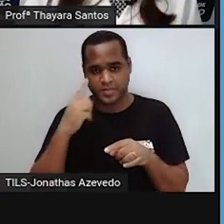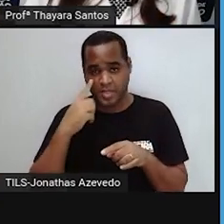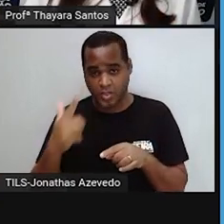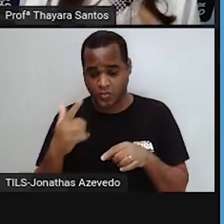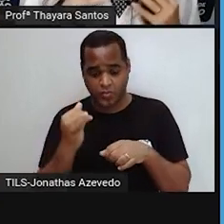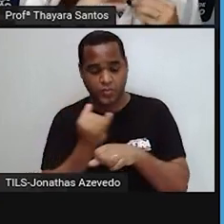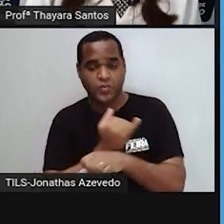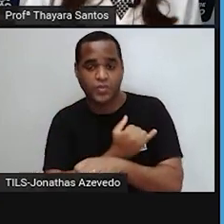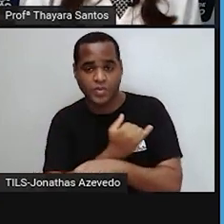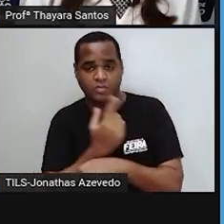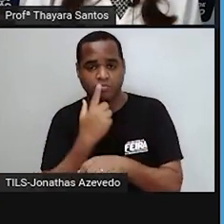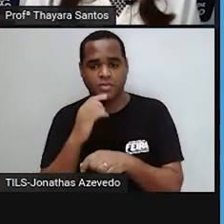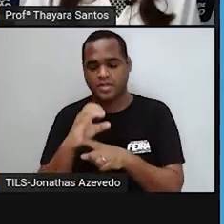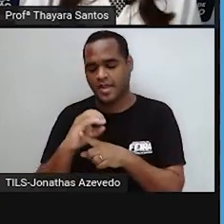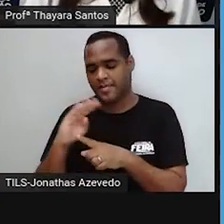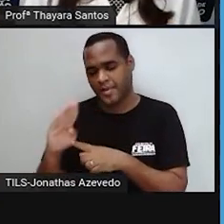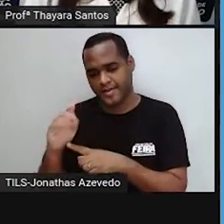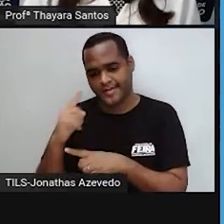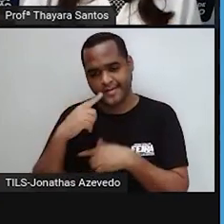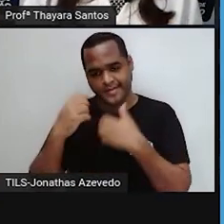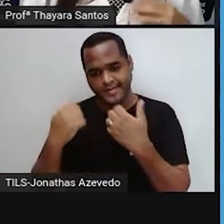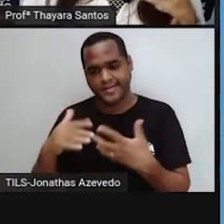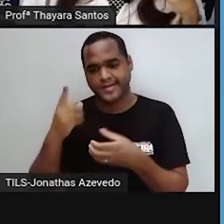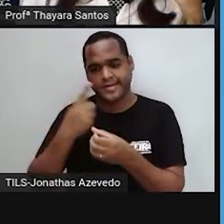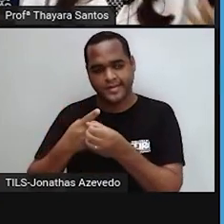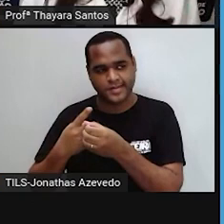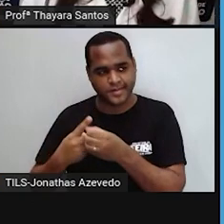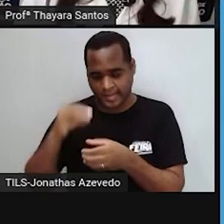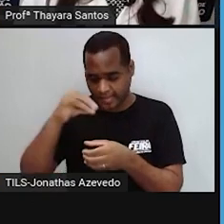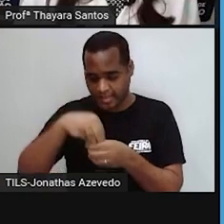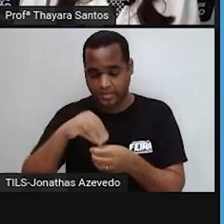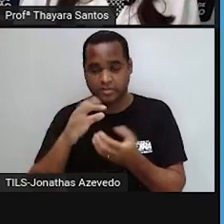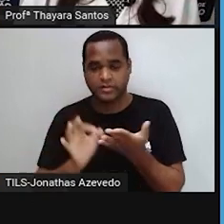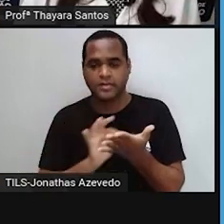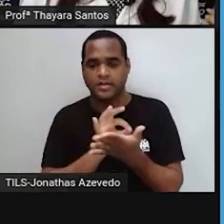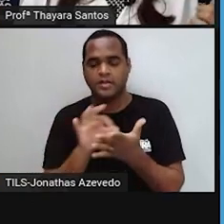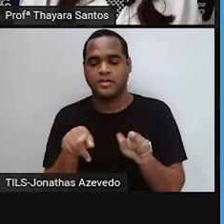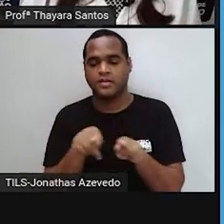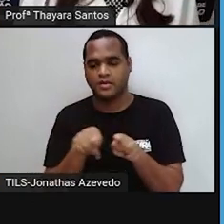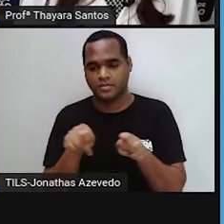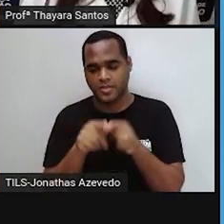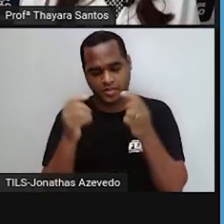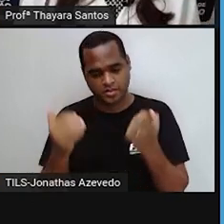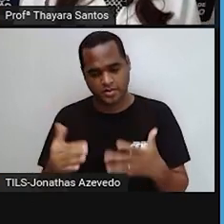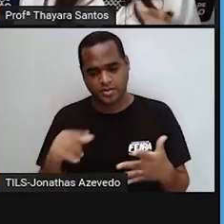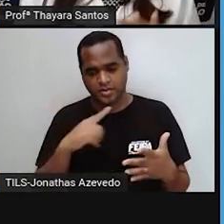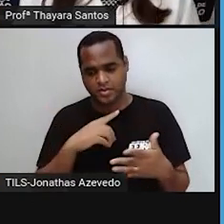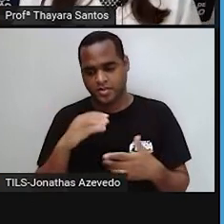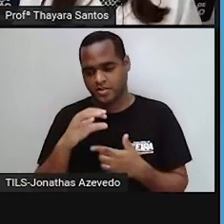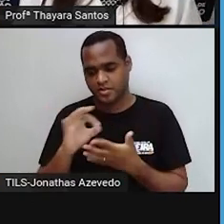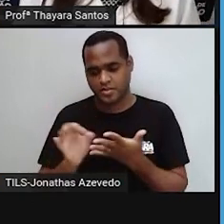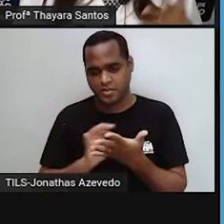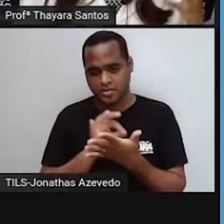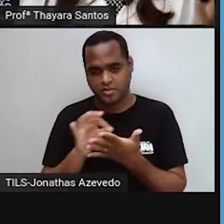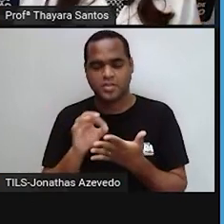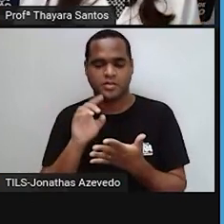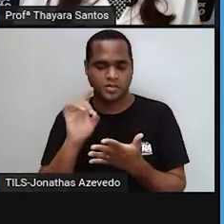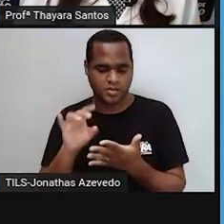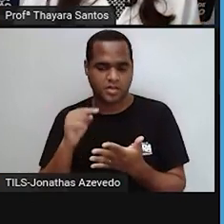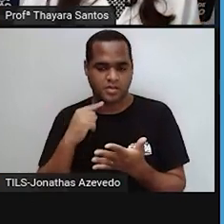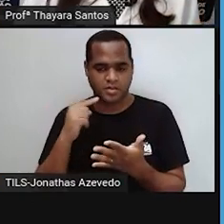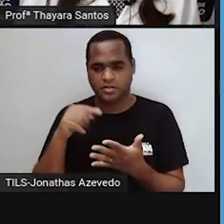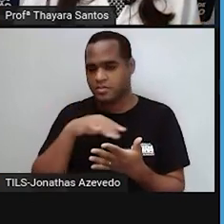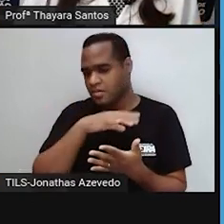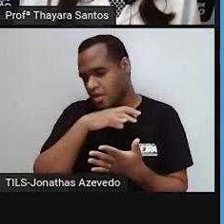também de carboidratos no interior das nossas células. E ele também está presente nas células eucarióticas animais e nas